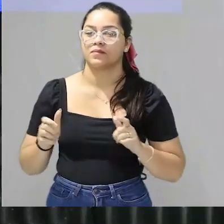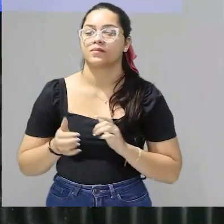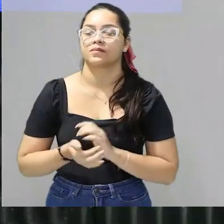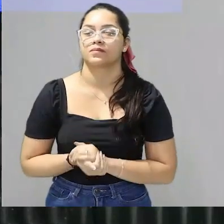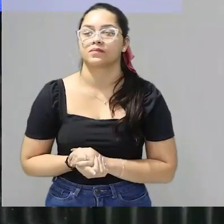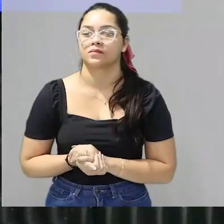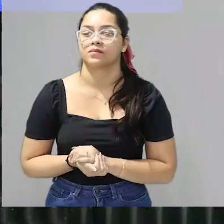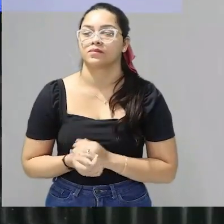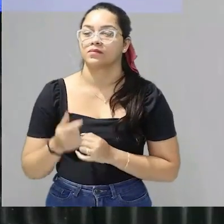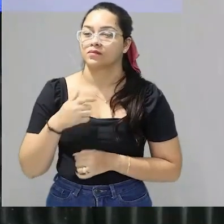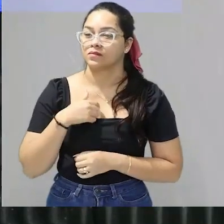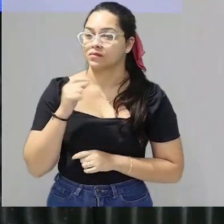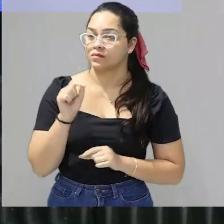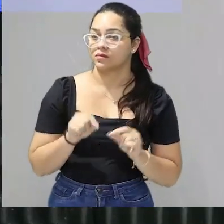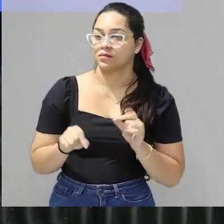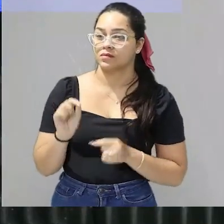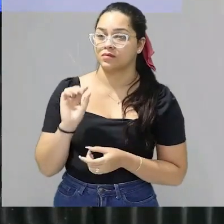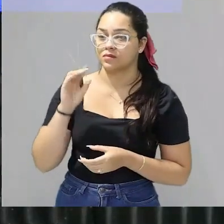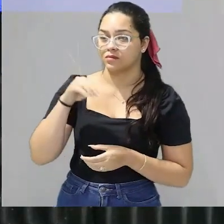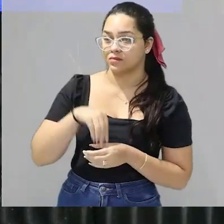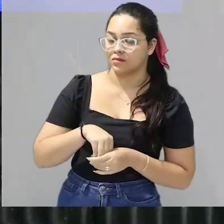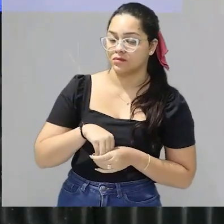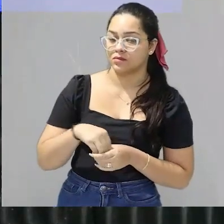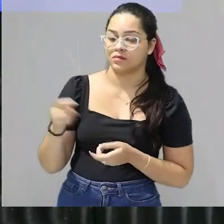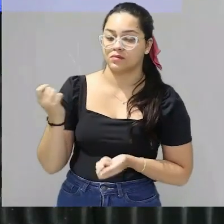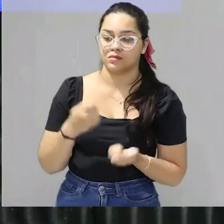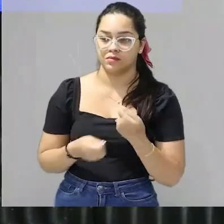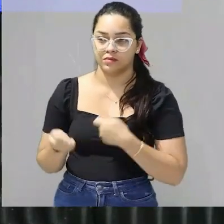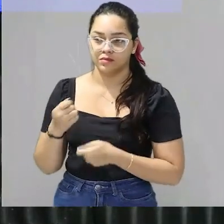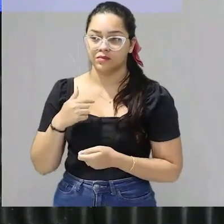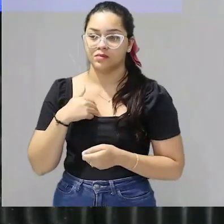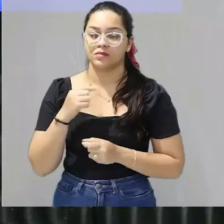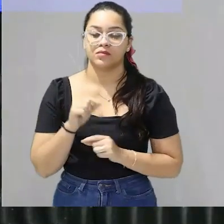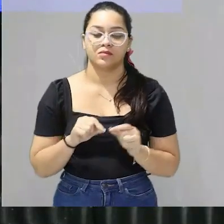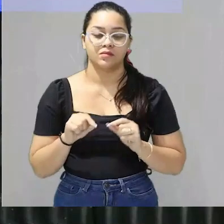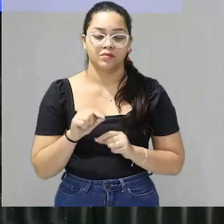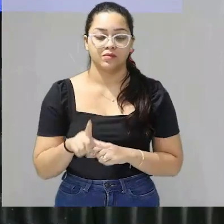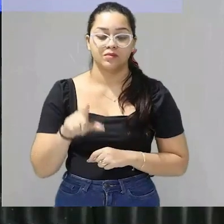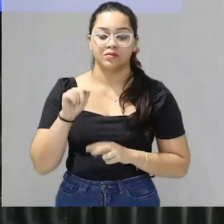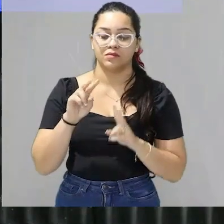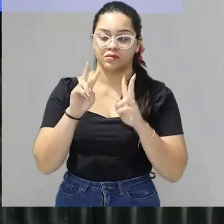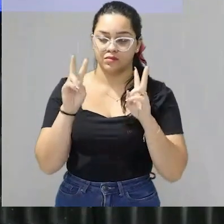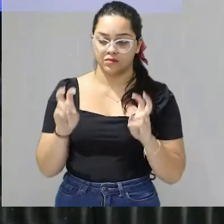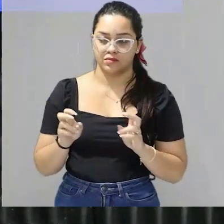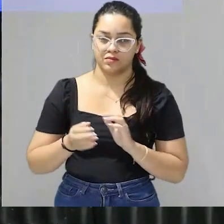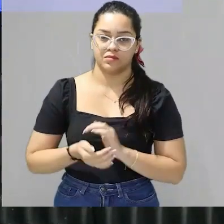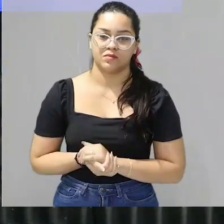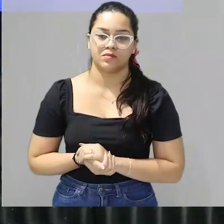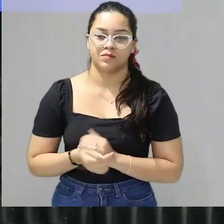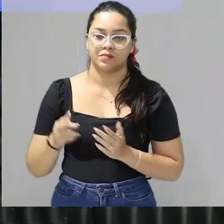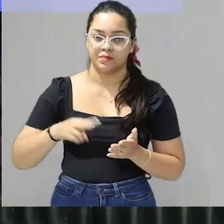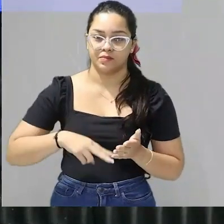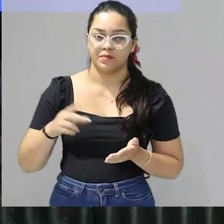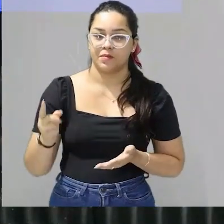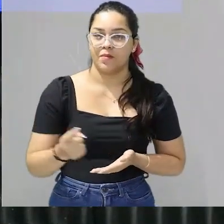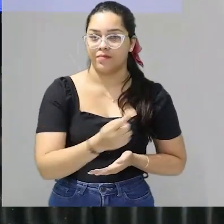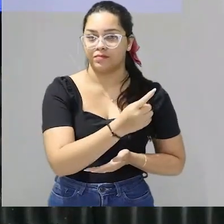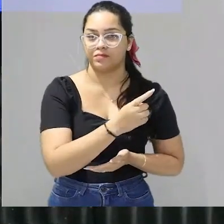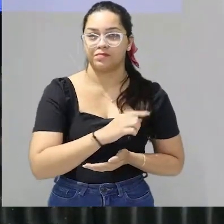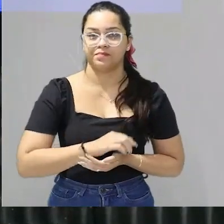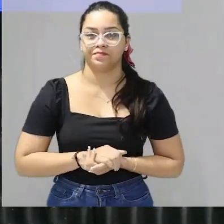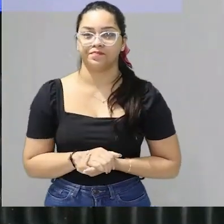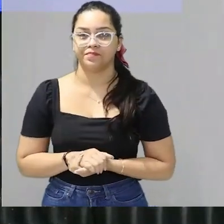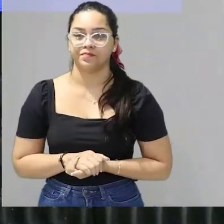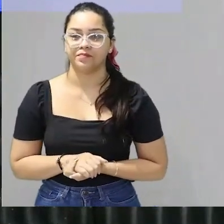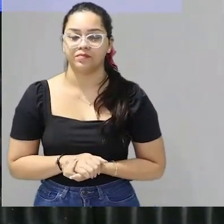muito amplo eu vou pegar algo dentro da economia e vou definir o tema ele acarreta necessariamente um